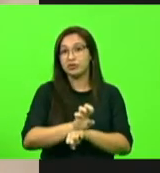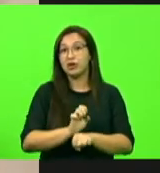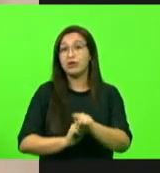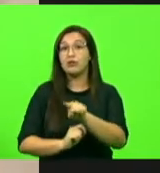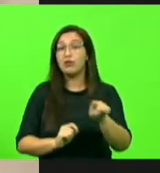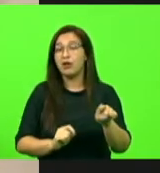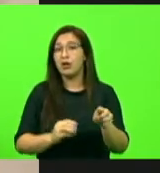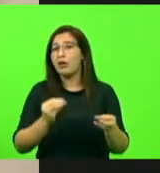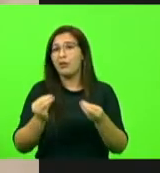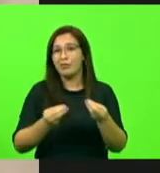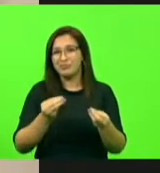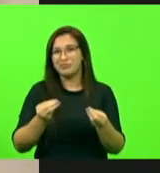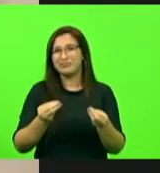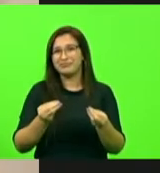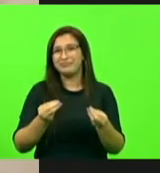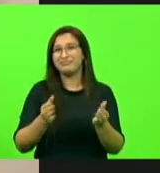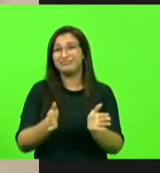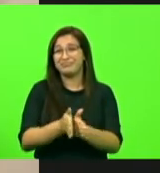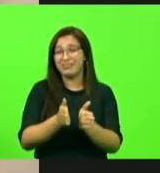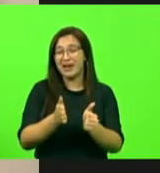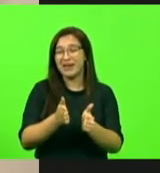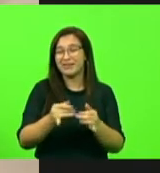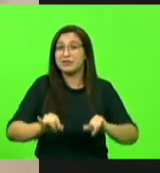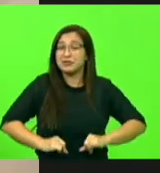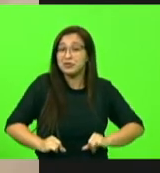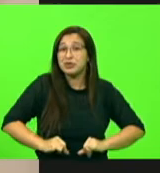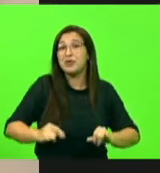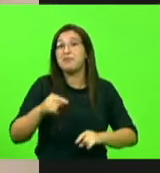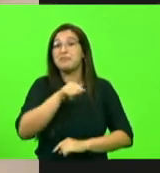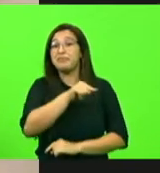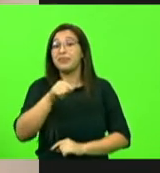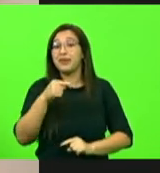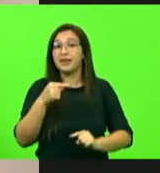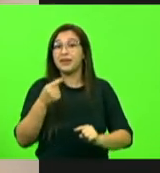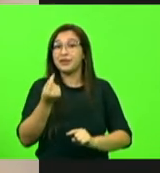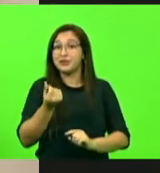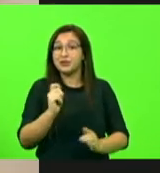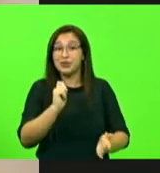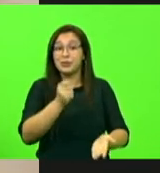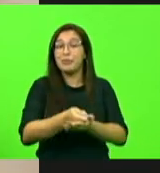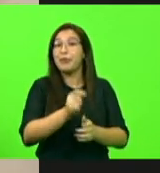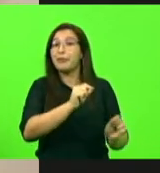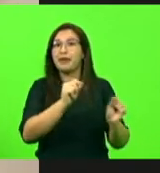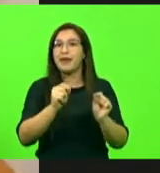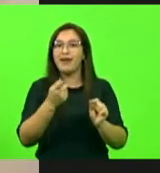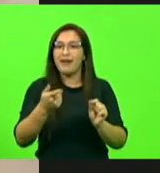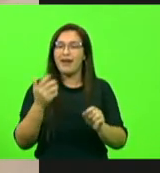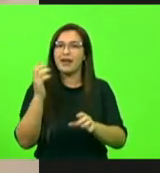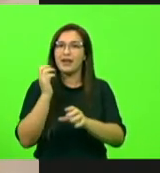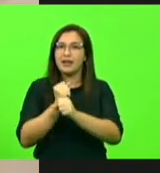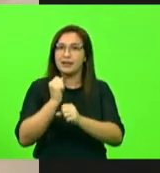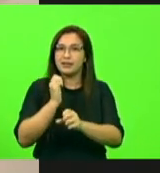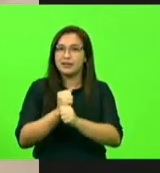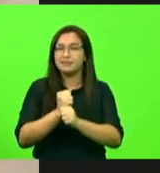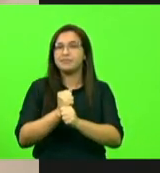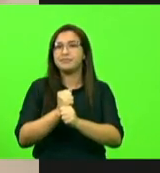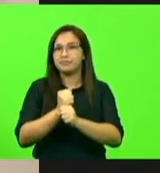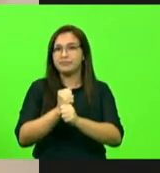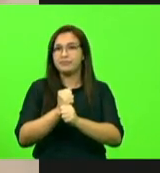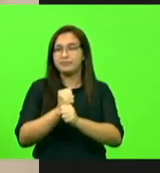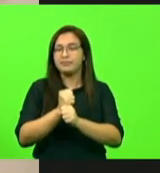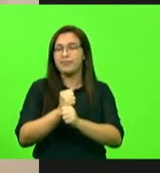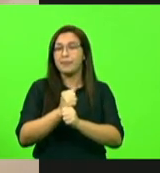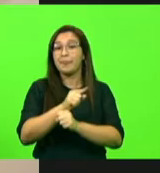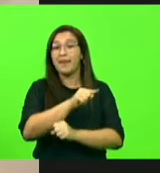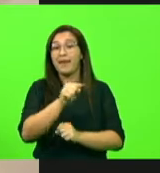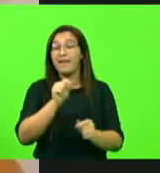E sabe por que esse dinheiro vai sair do nosso bolso? Porque a Secretaria de Fazenda do Estado, a única coisa que ela sabe fazer